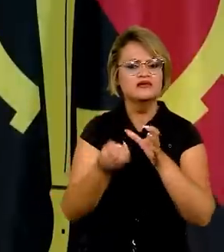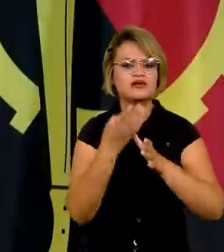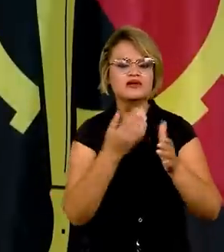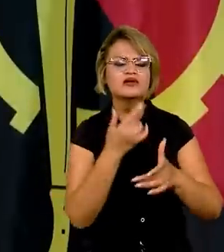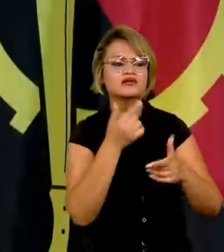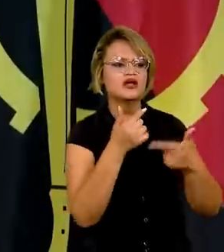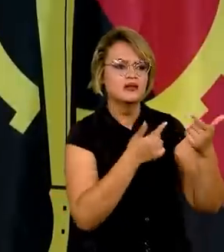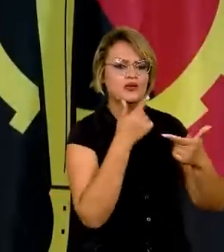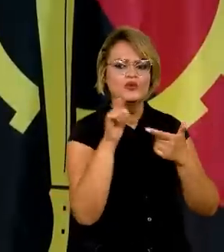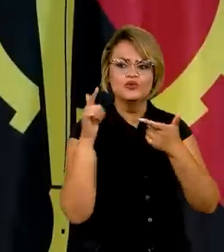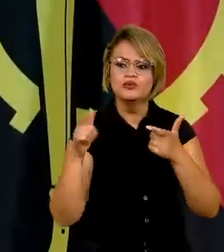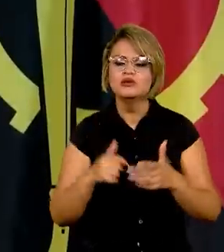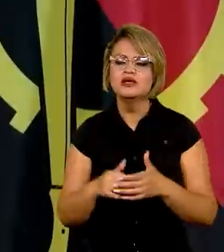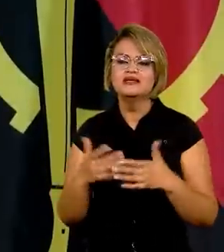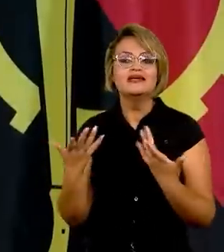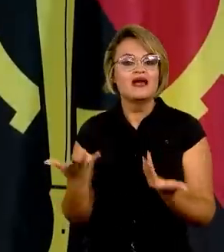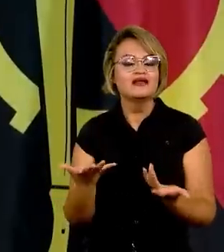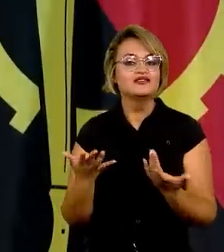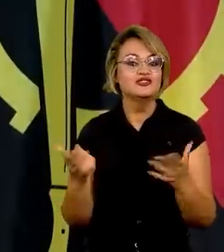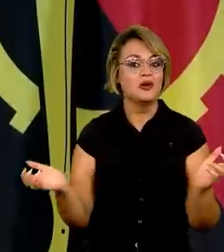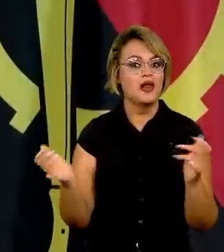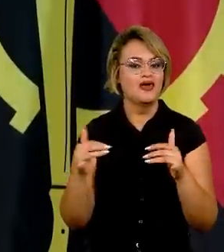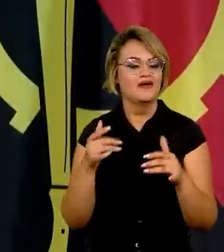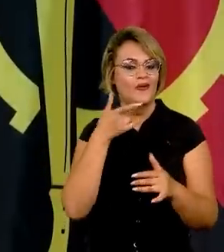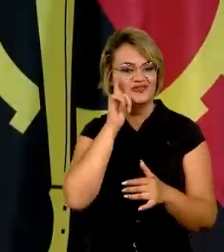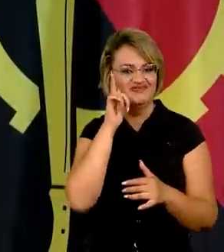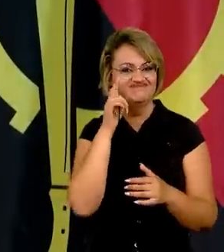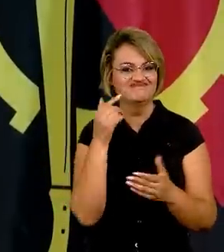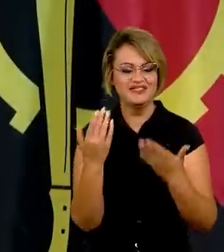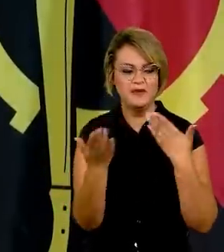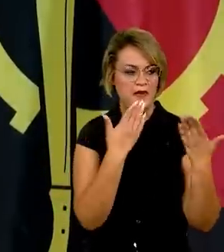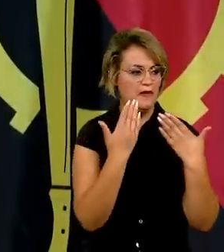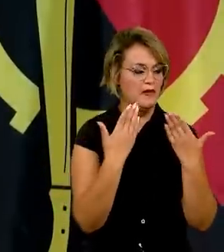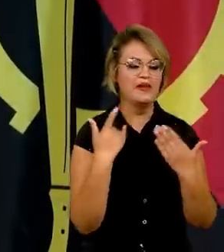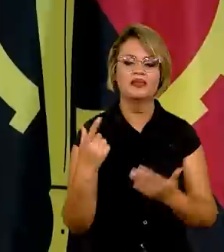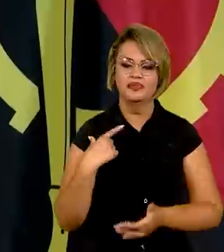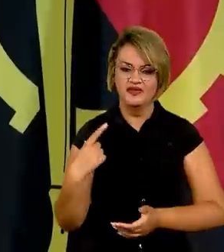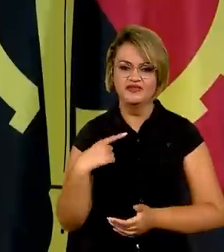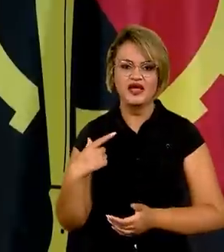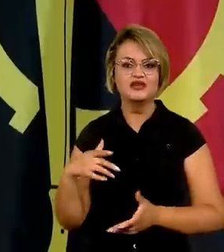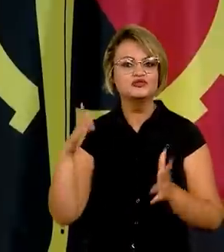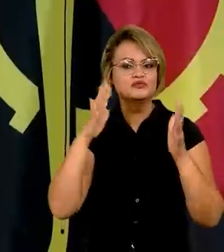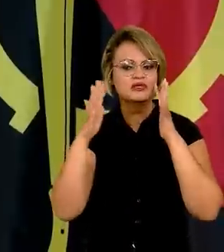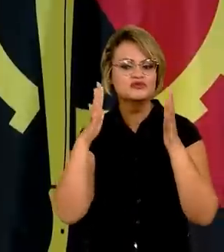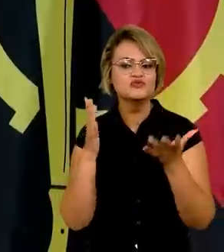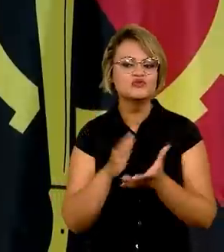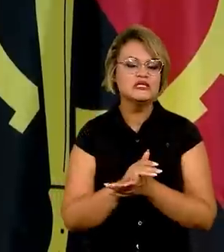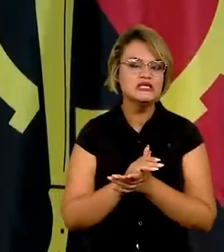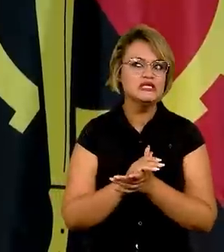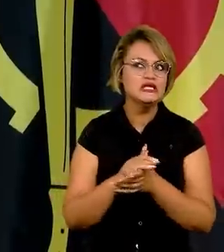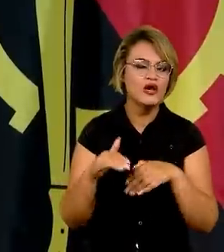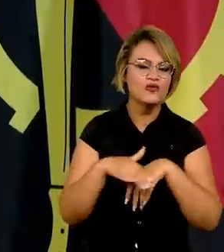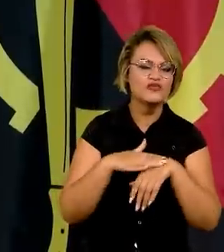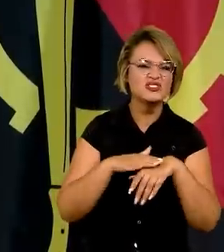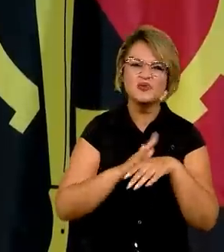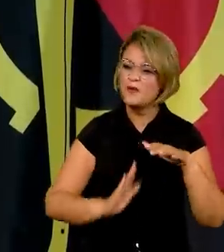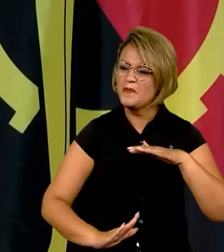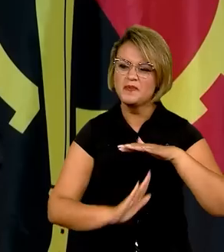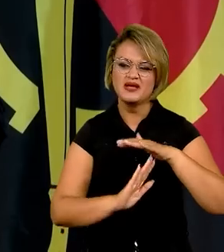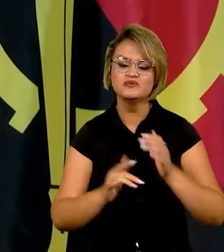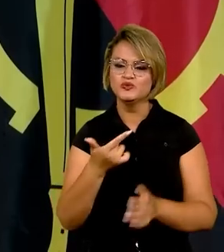sentido, nós fizemos um encontro de ontem. Nós pensávamos que iríamos fazer um encontro com no máximo 200 empresários.